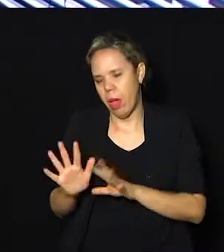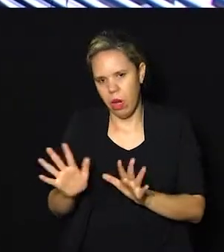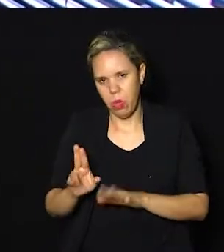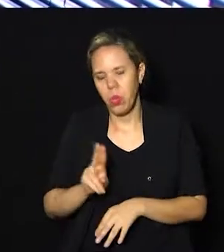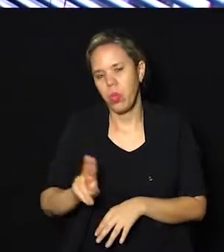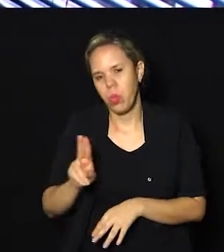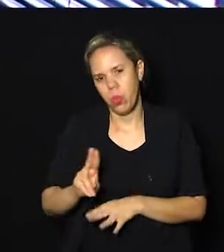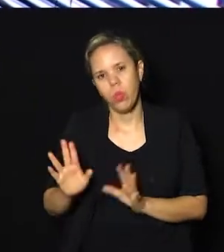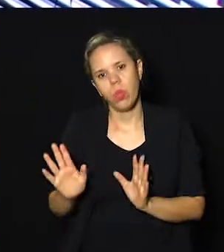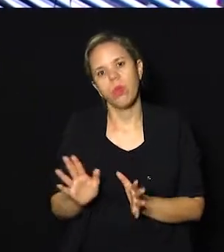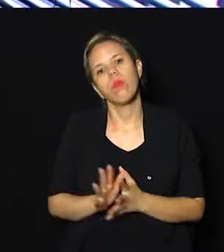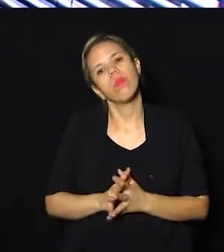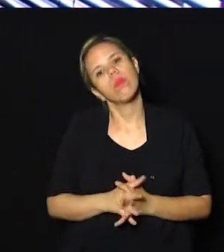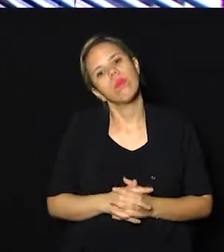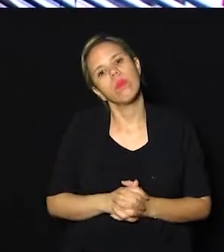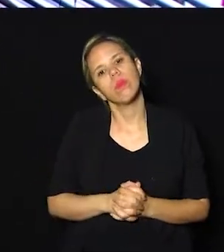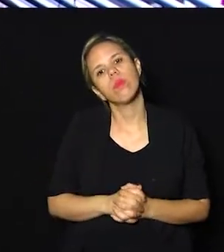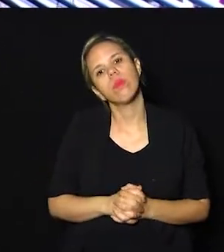que a gente usa.